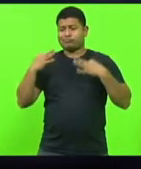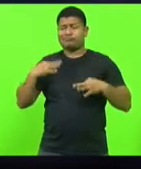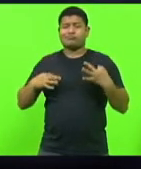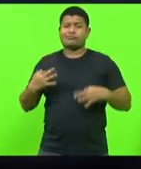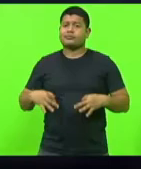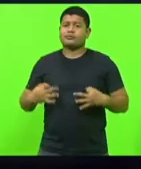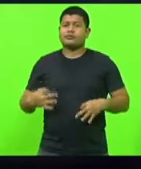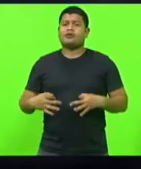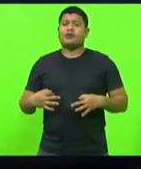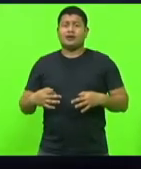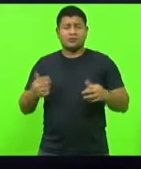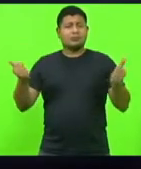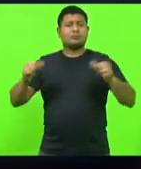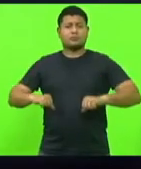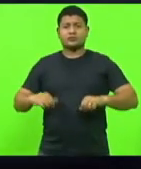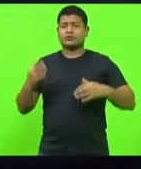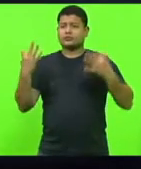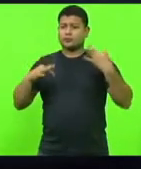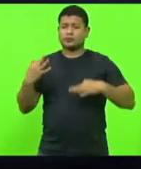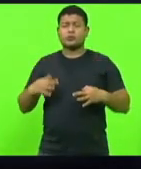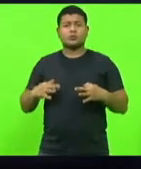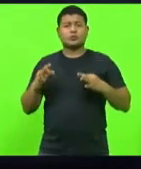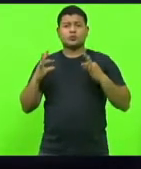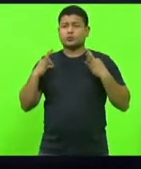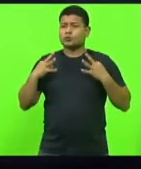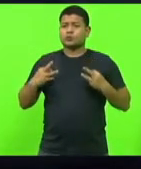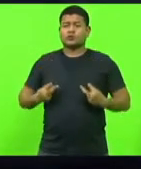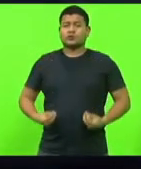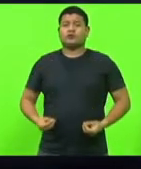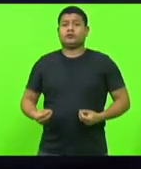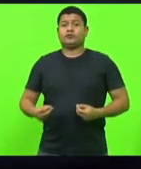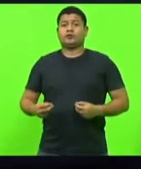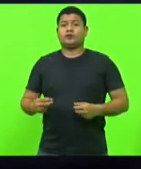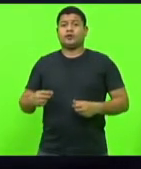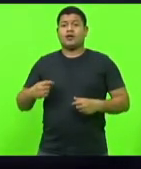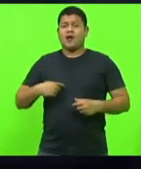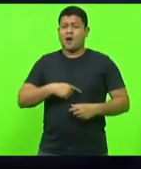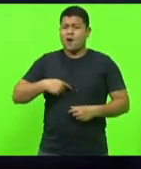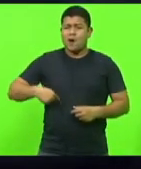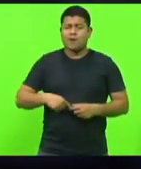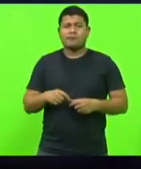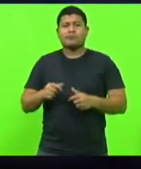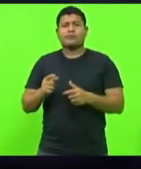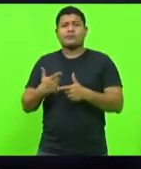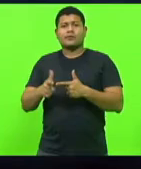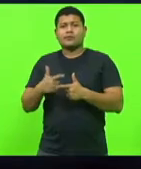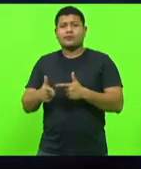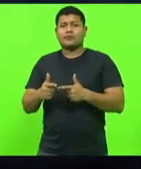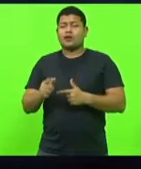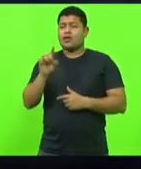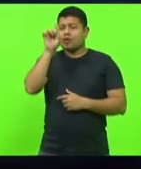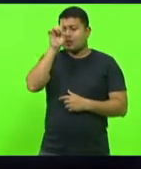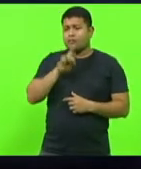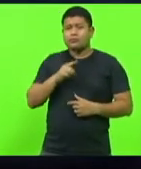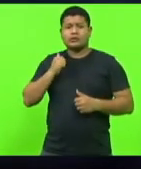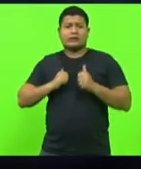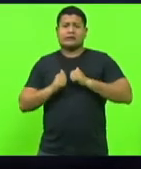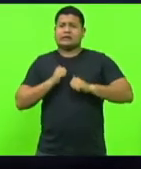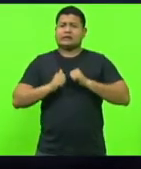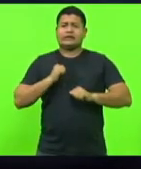é sentir dor, dor no corpo todo, distúrbios intestinais, depressão, ansiedade e que